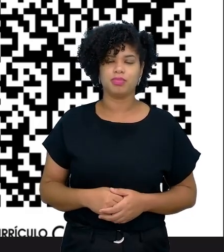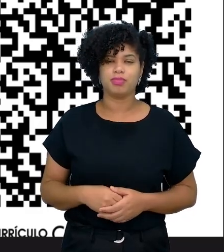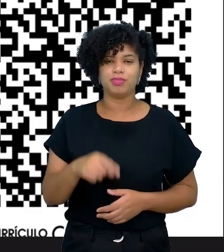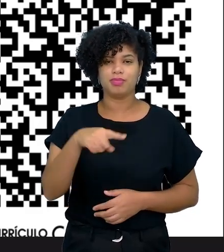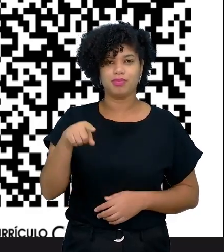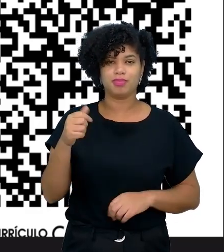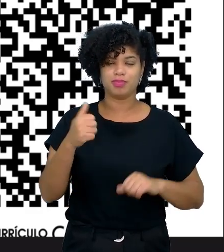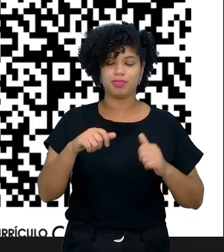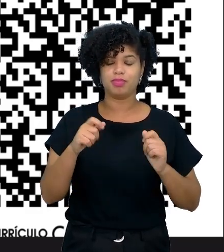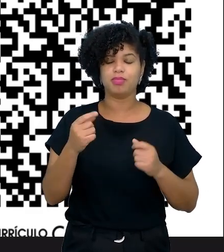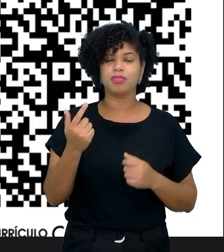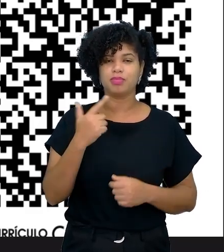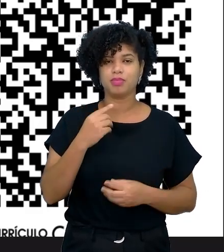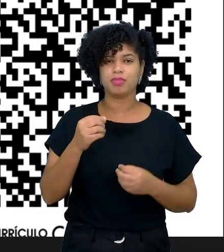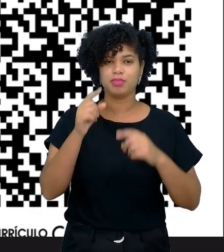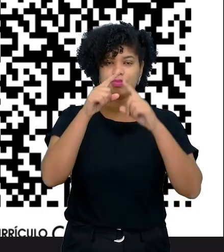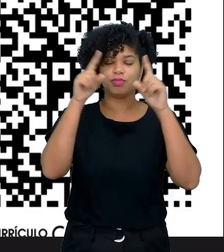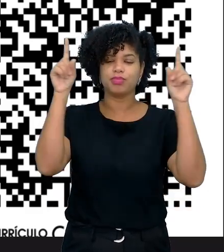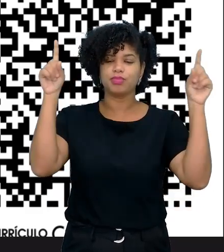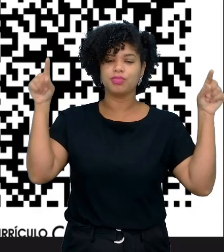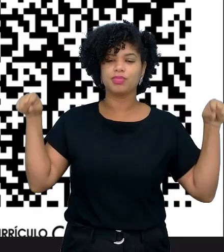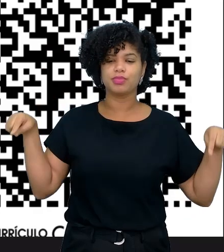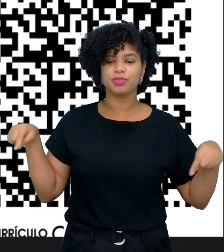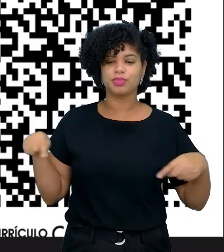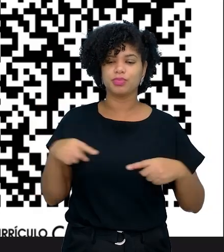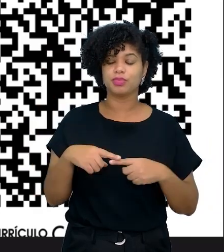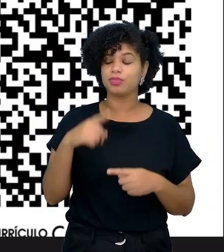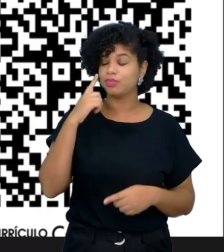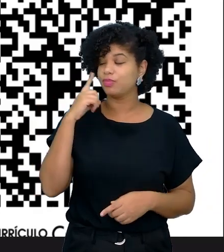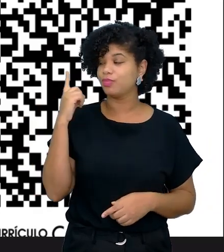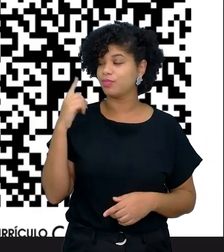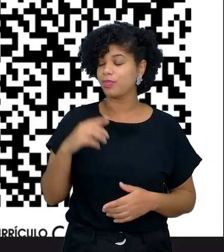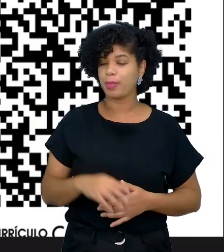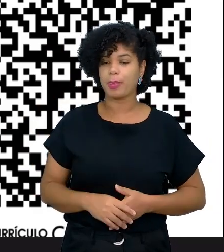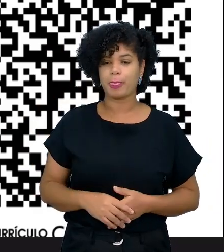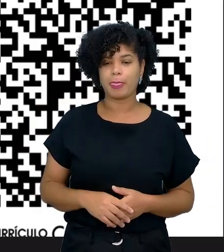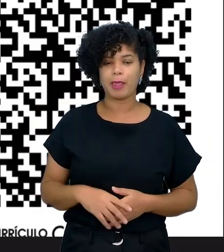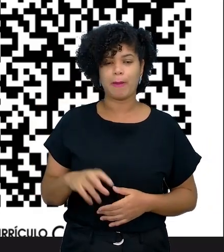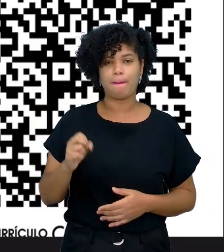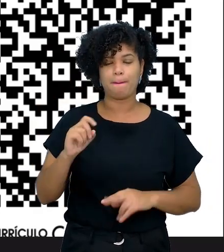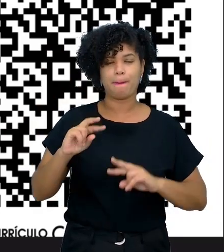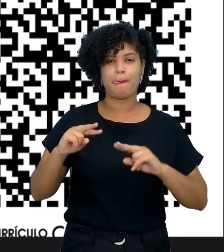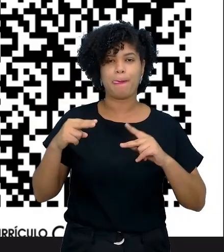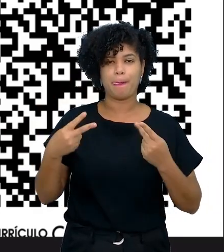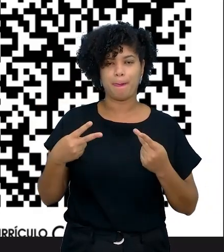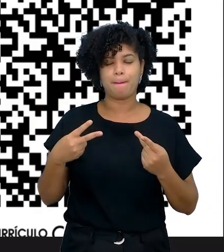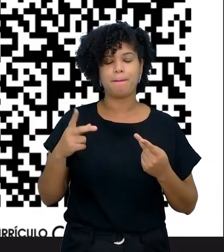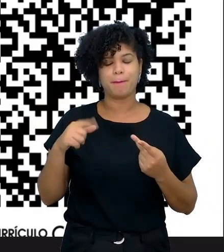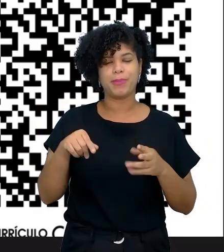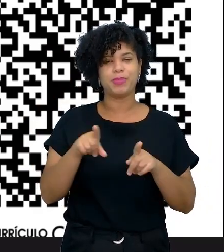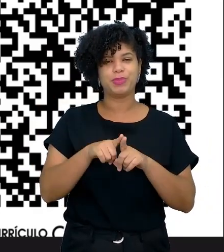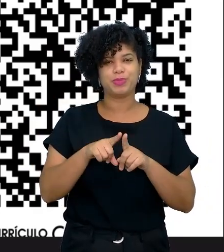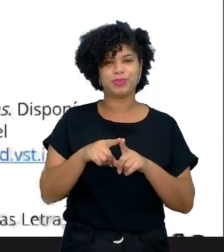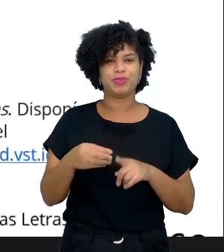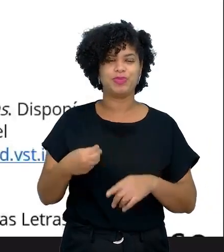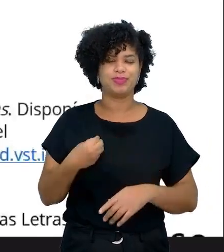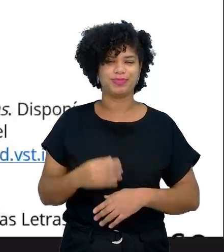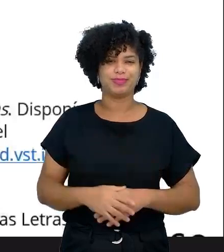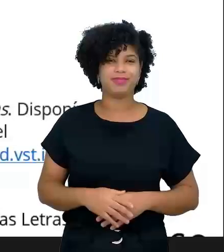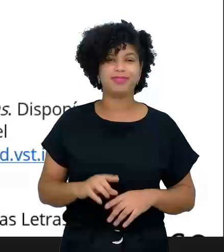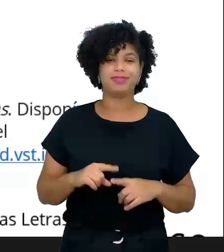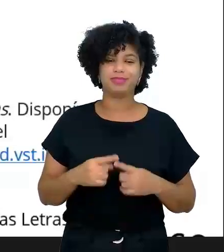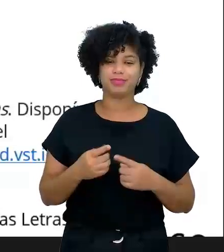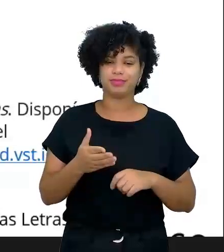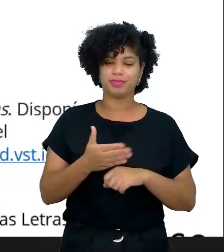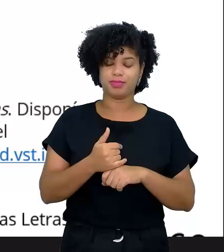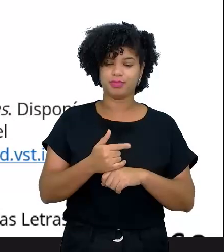avaliar através do QR Code que está mostrando aí na tela, ou mesmo pelo próprio link proposto aqui também. E antes disso,